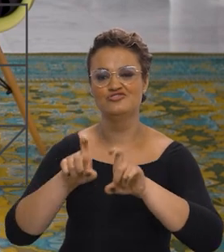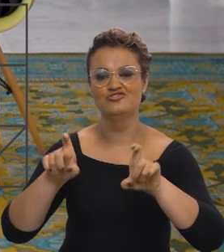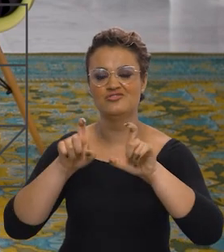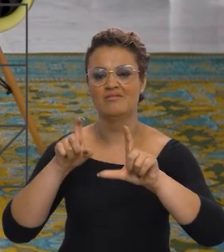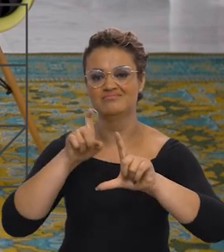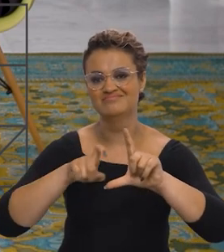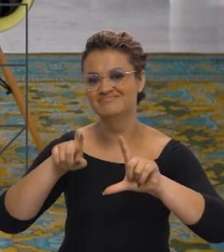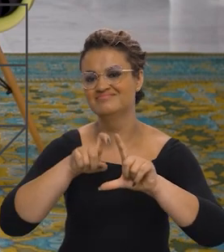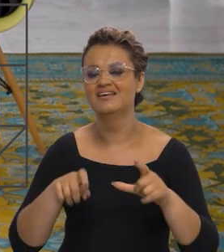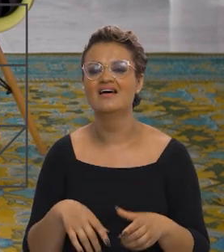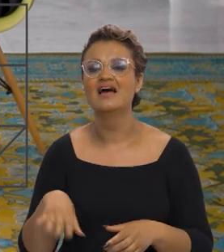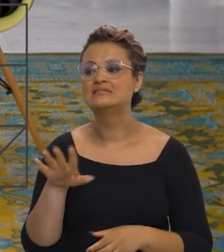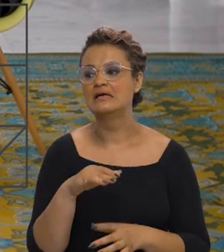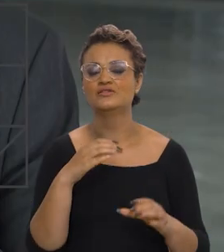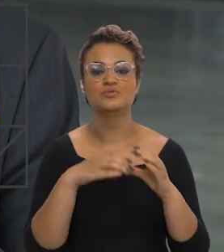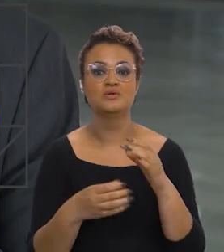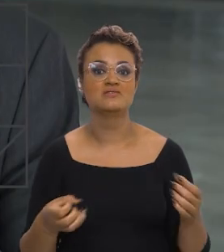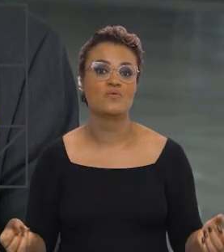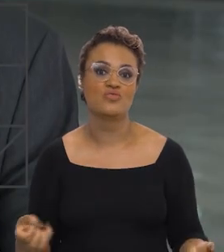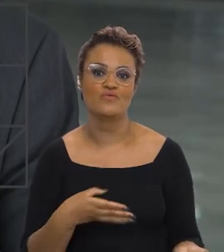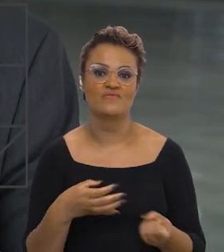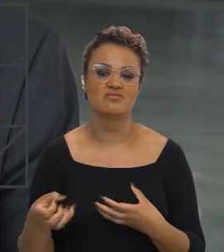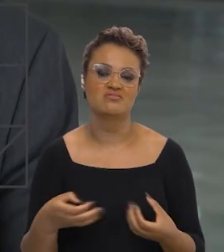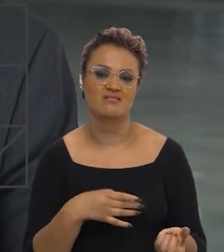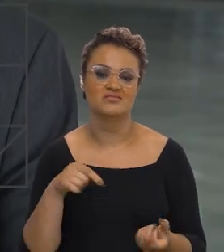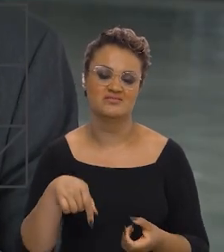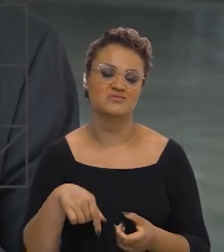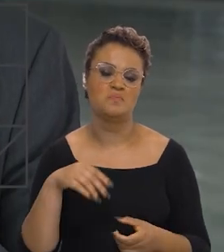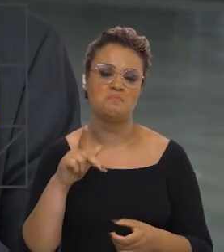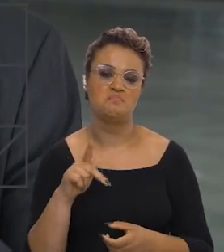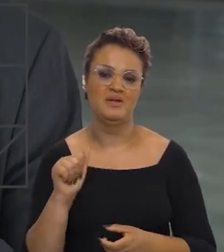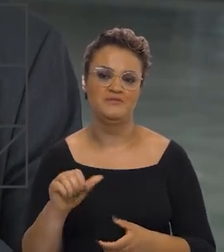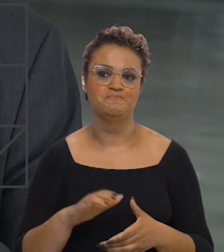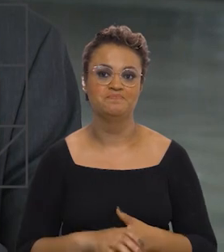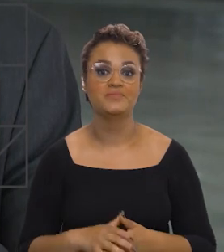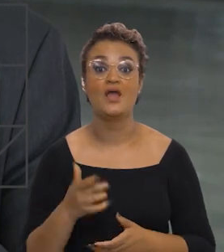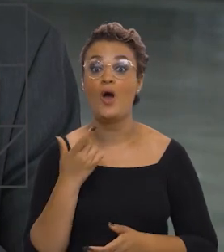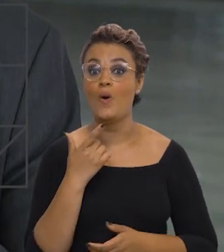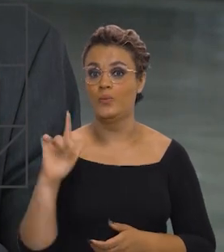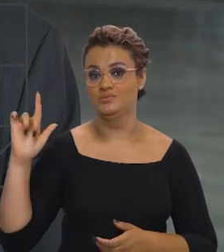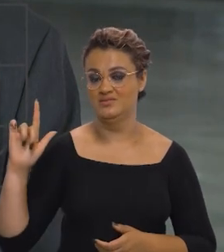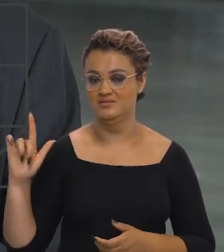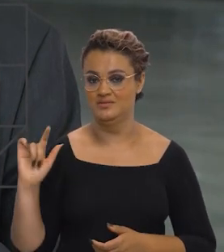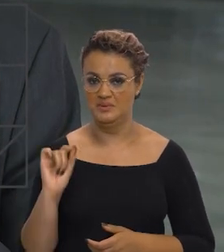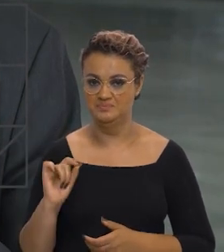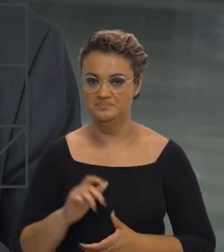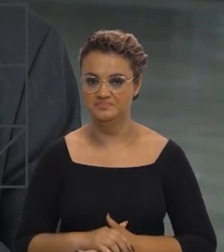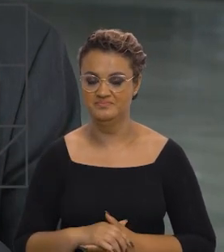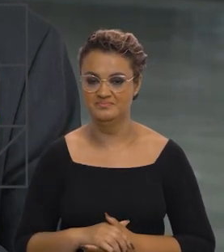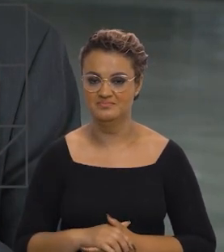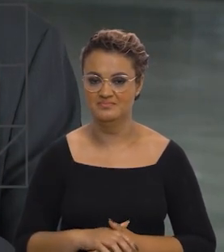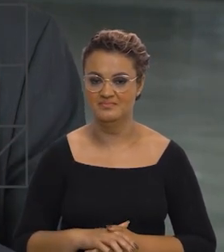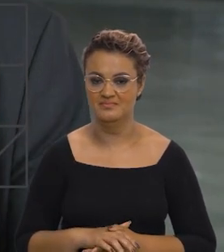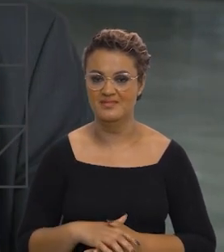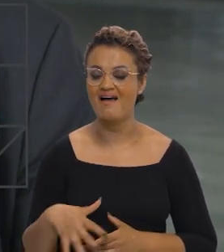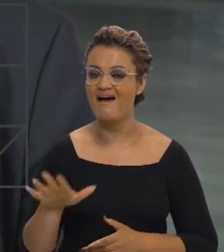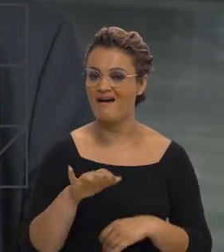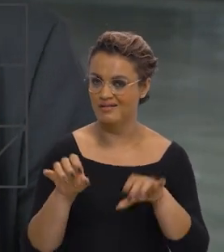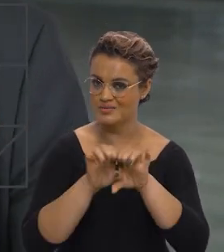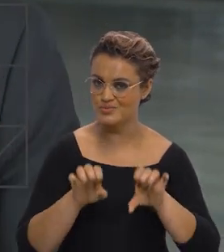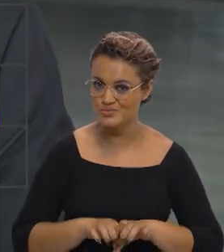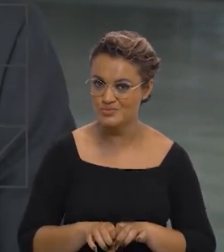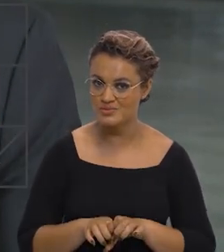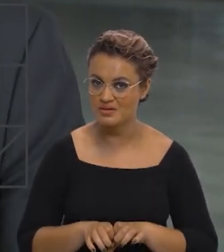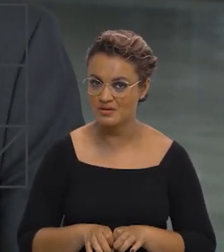essa parte de comunicação é uma novidade no PAC. A outra novidade é que a área de